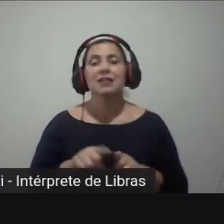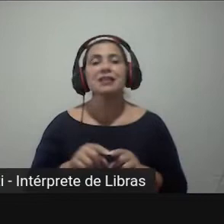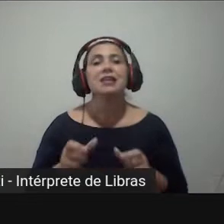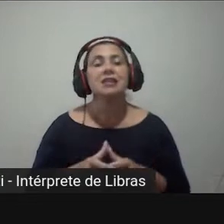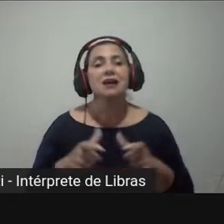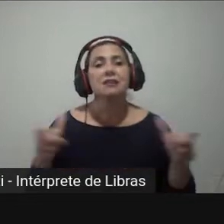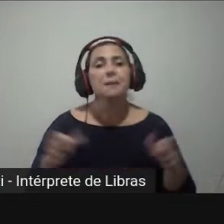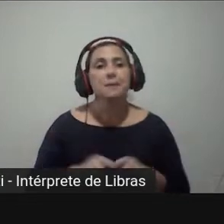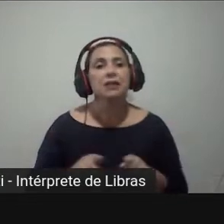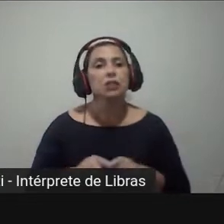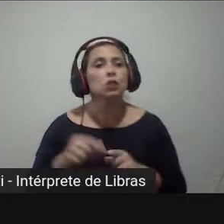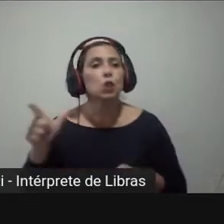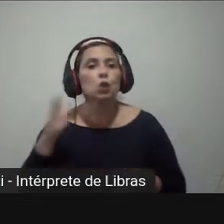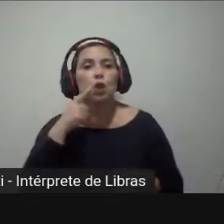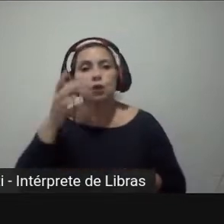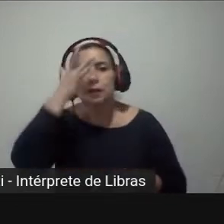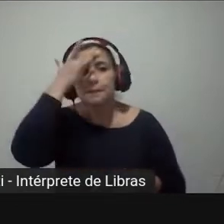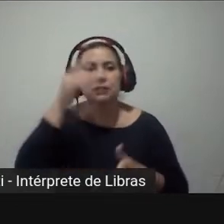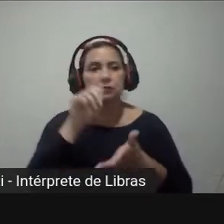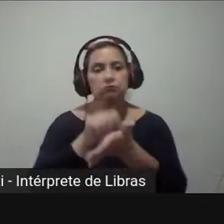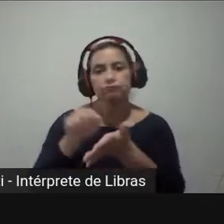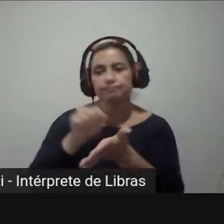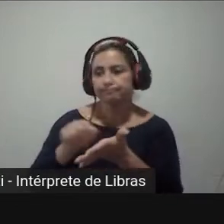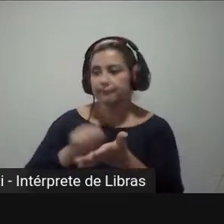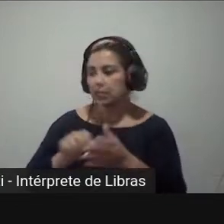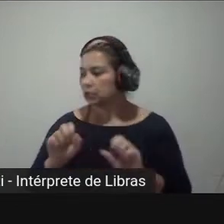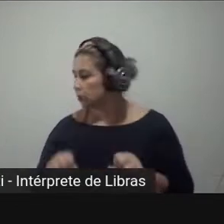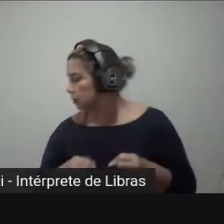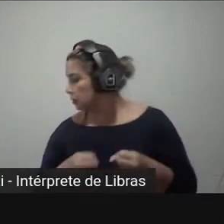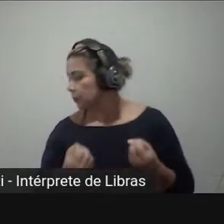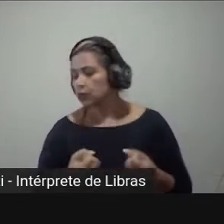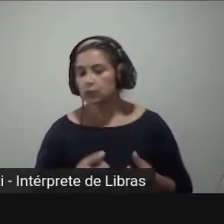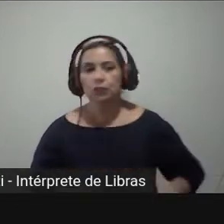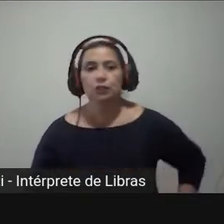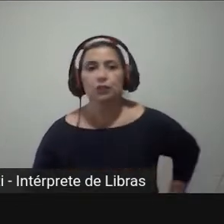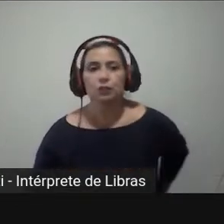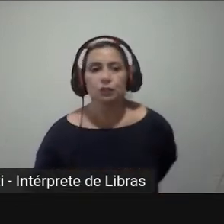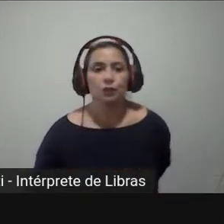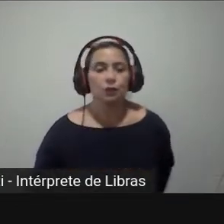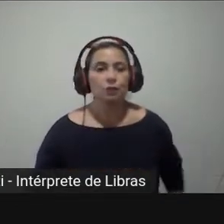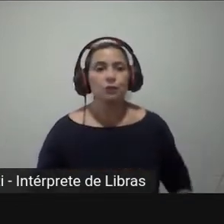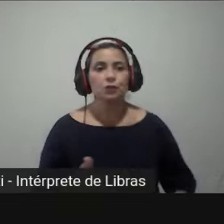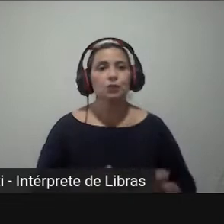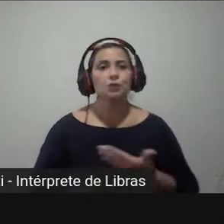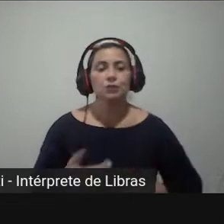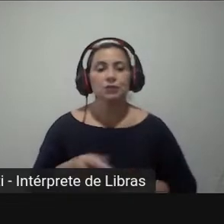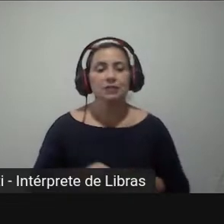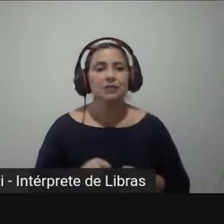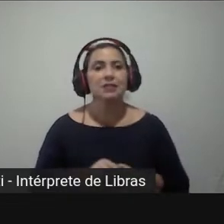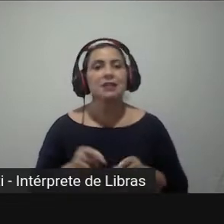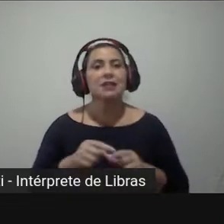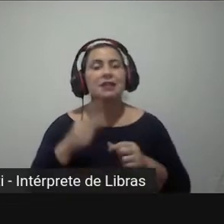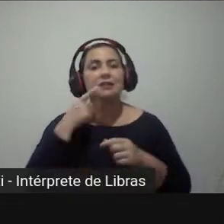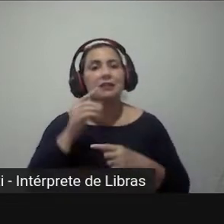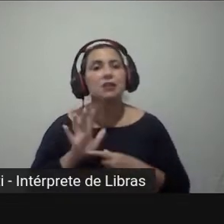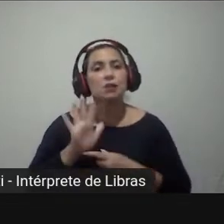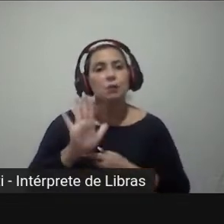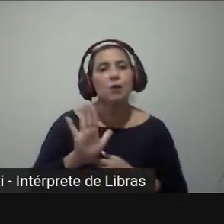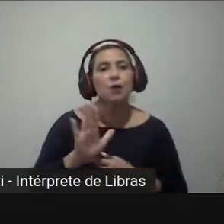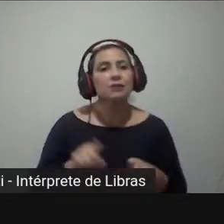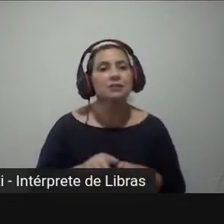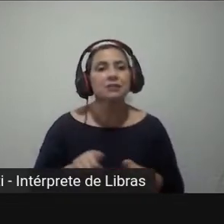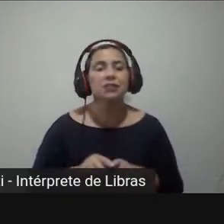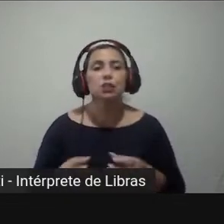diversos outros autores se debruçando em tentar entender esse fenômeno e você teve uma disparada, um grande